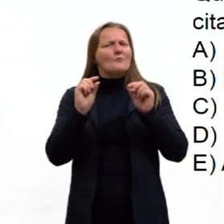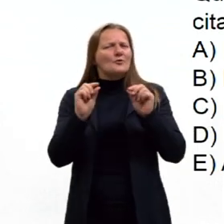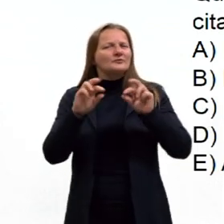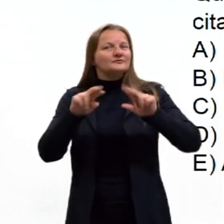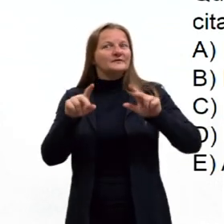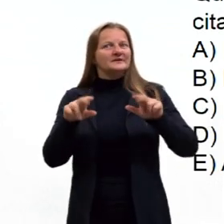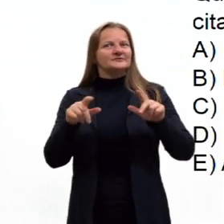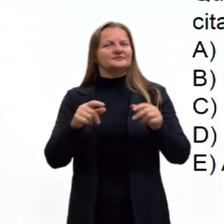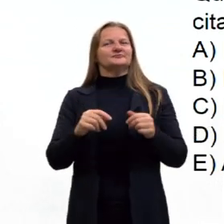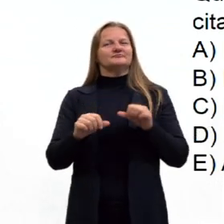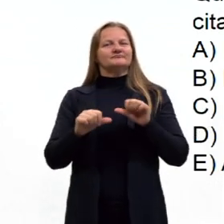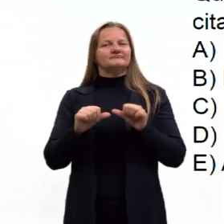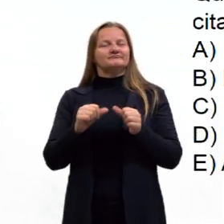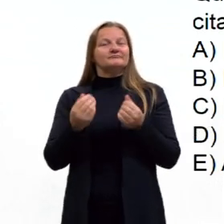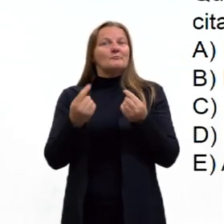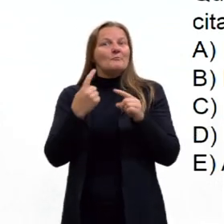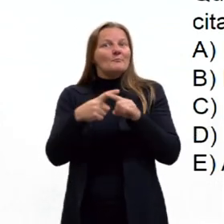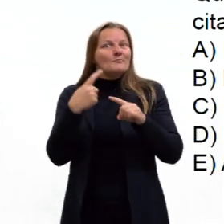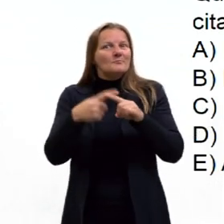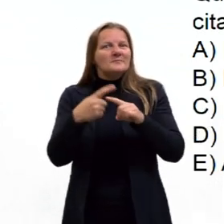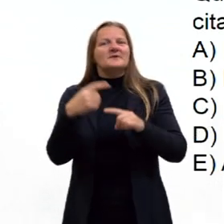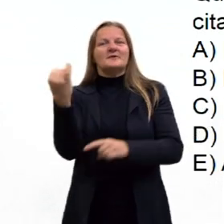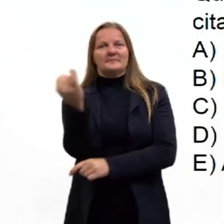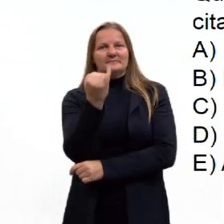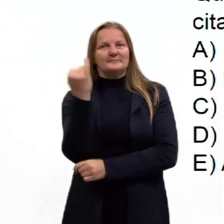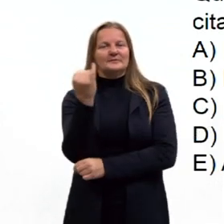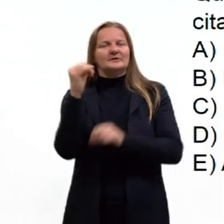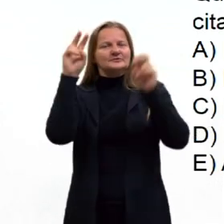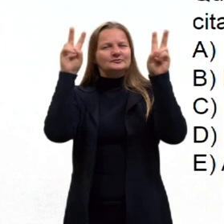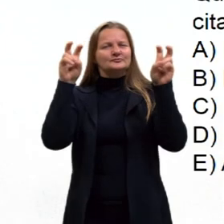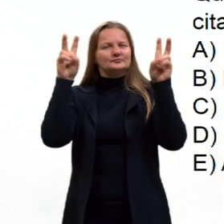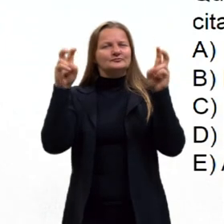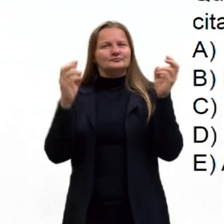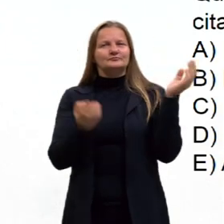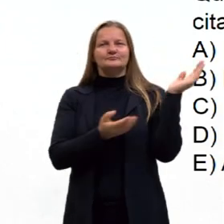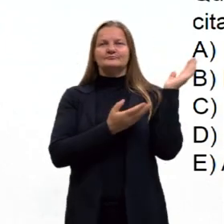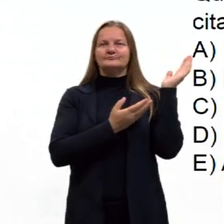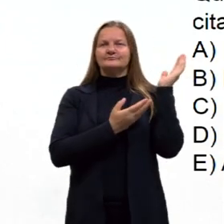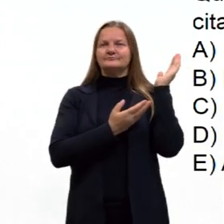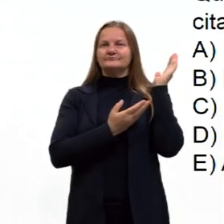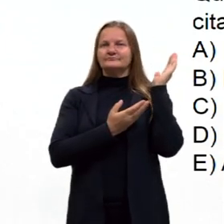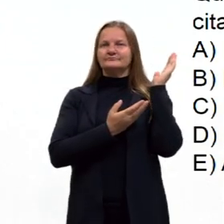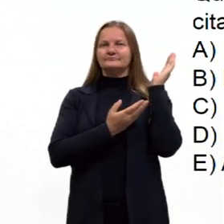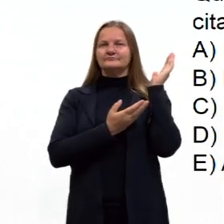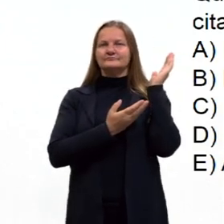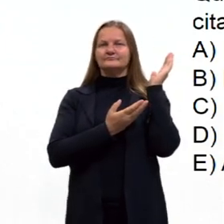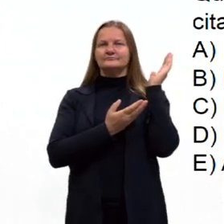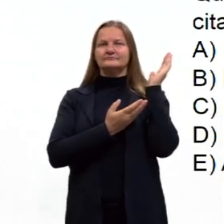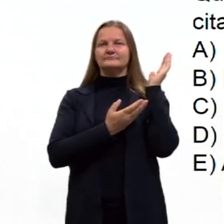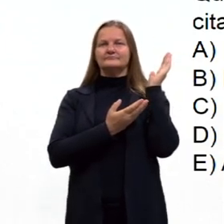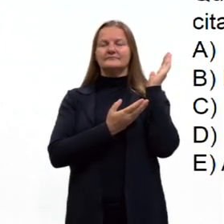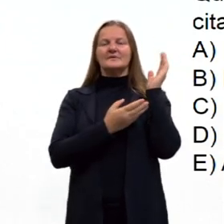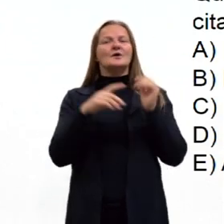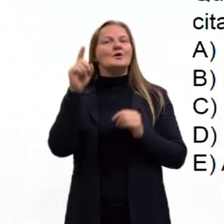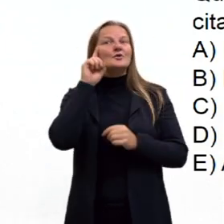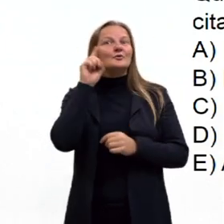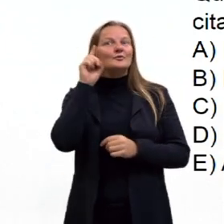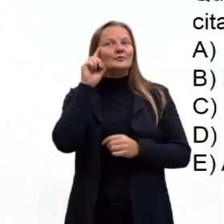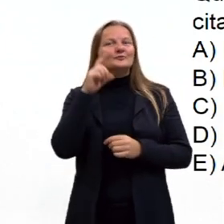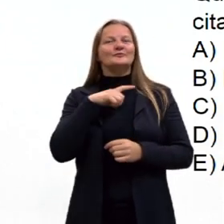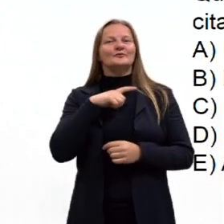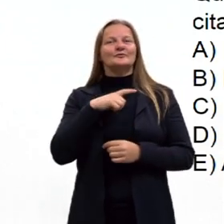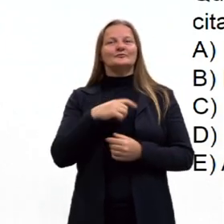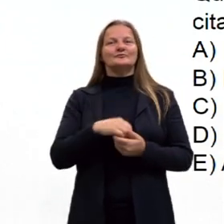costuma fazer, mas porque ela também se trata de uma questão muito interessante do nosso dia a dia. É questão